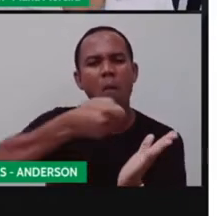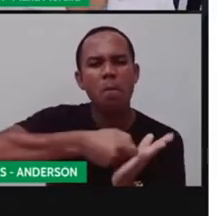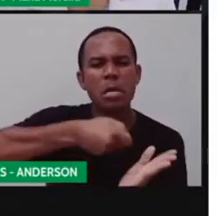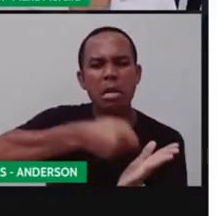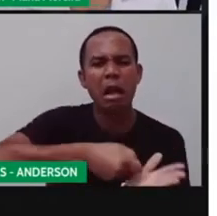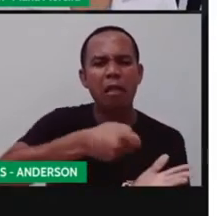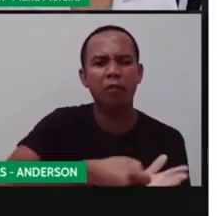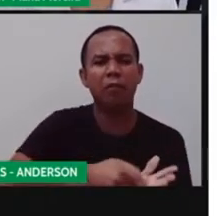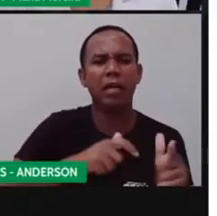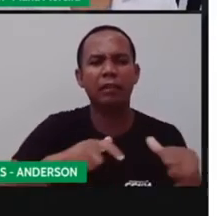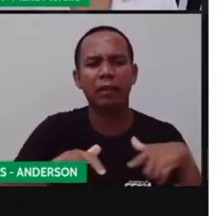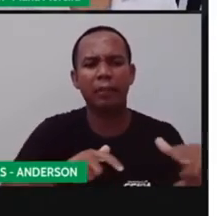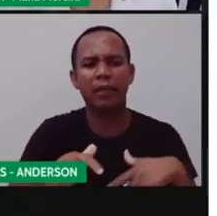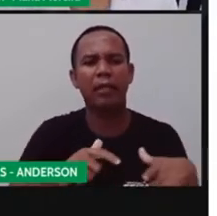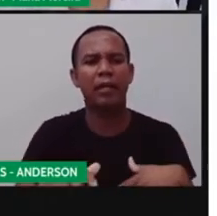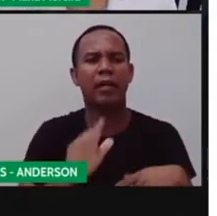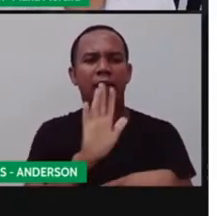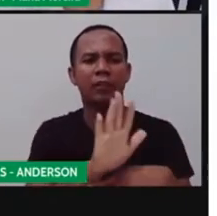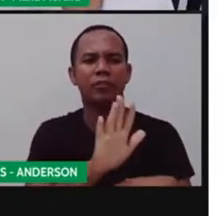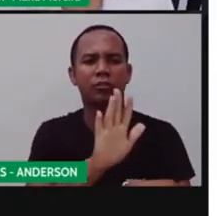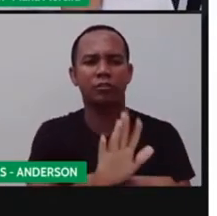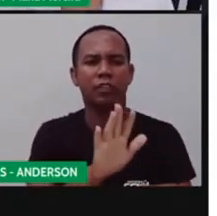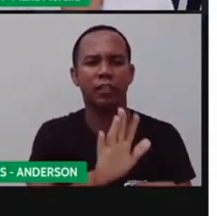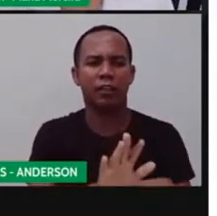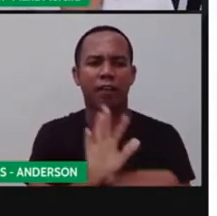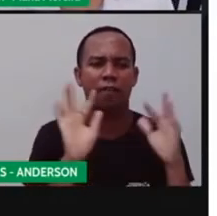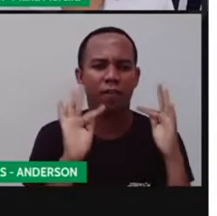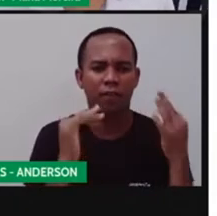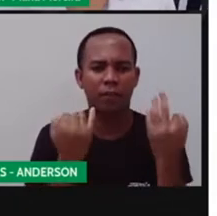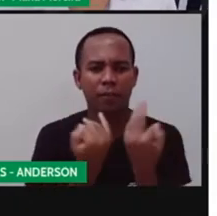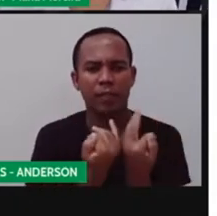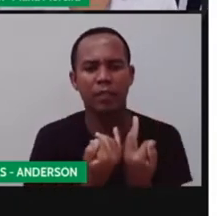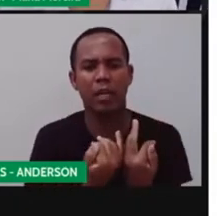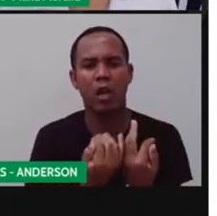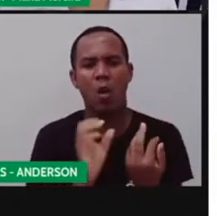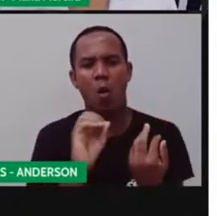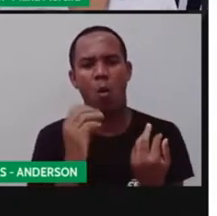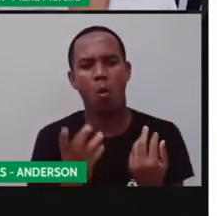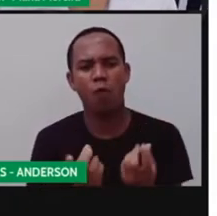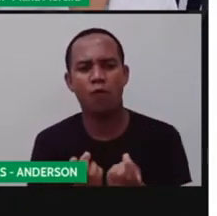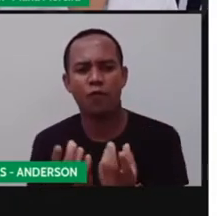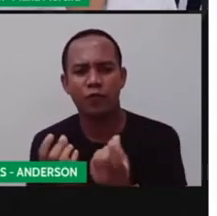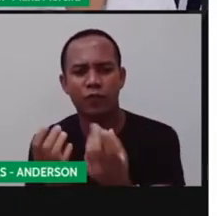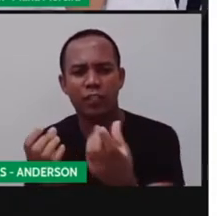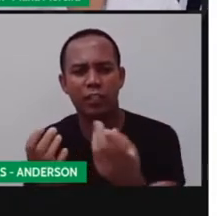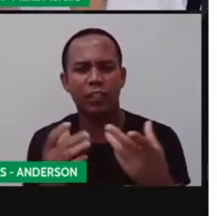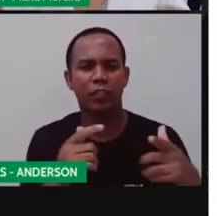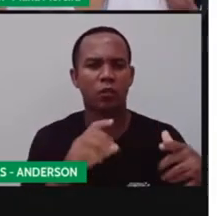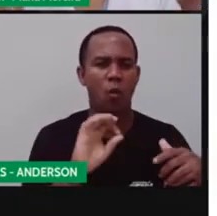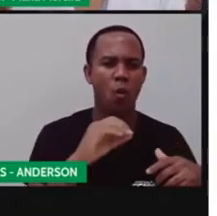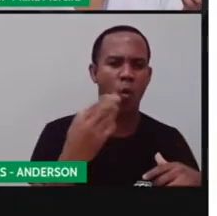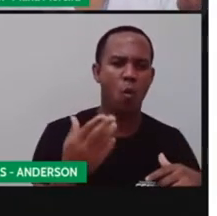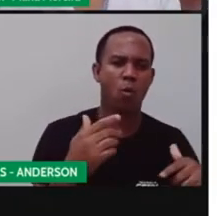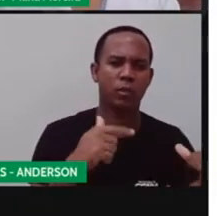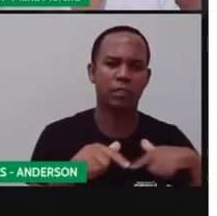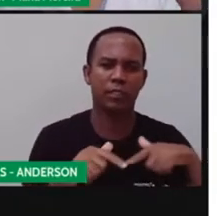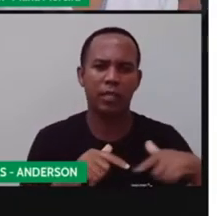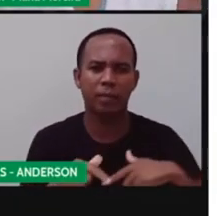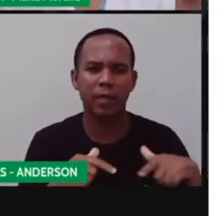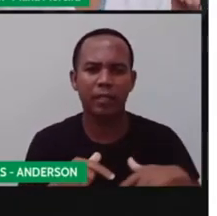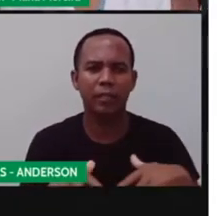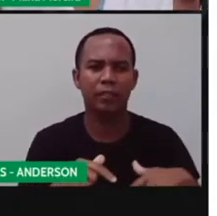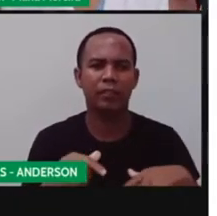infância e a trabalhar para ajudar os pais, sendo vendendo algumas coisas na rua ou cumprindo tarefas domésticas. Então, temos aqui, na verdade,